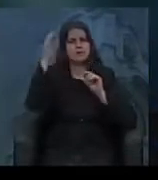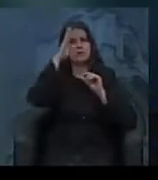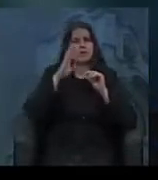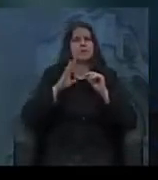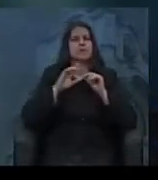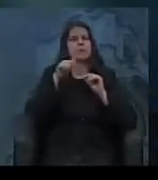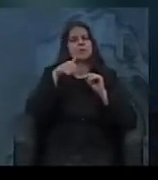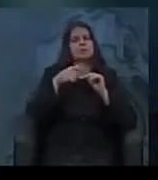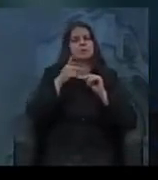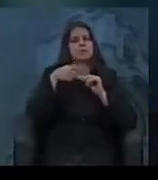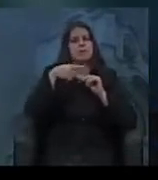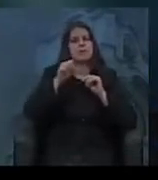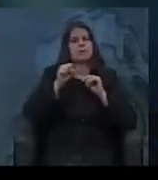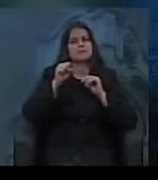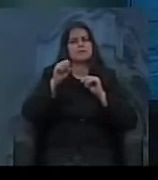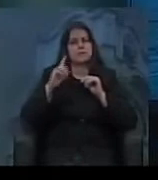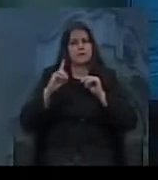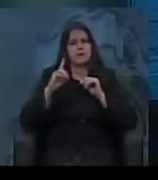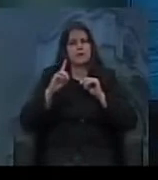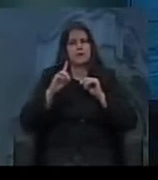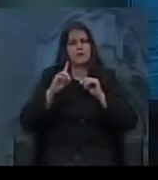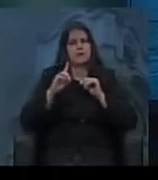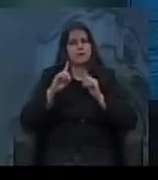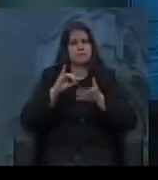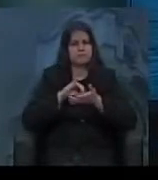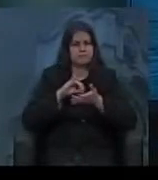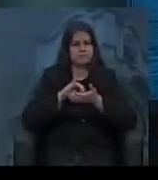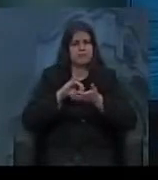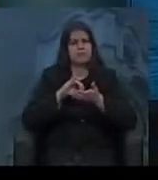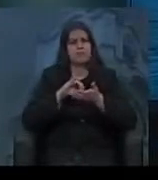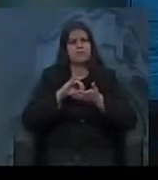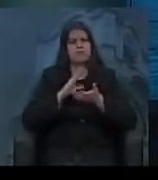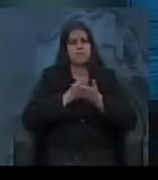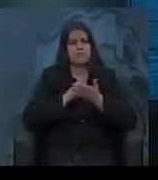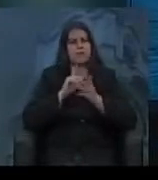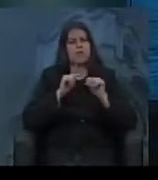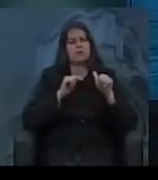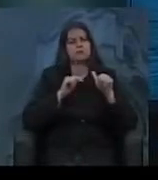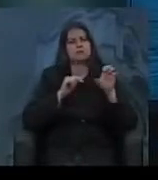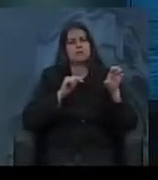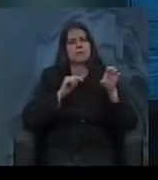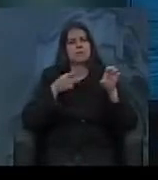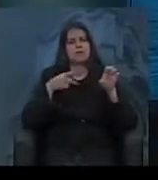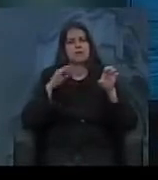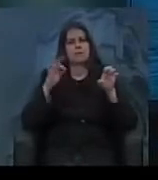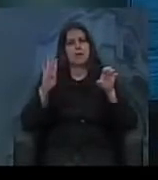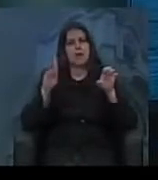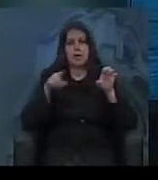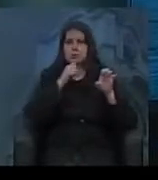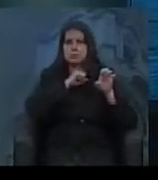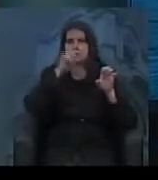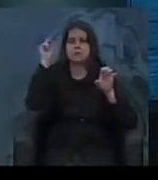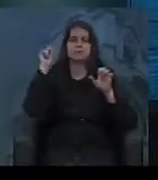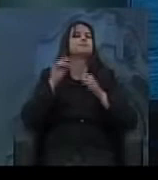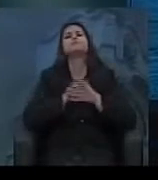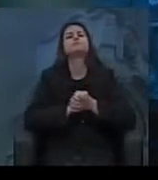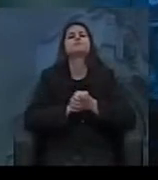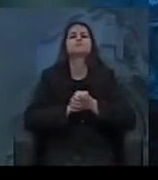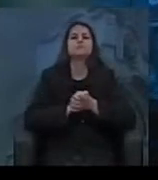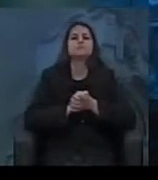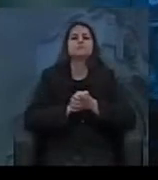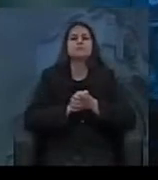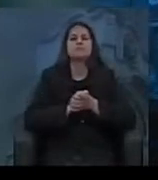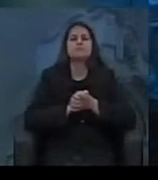o PSD. E, mais à esquerda, dentro do sistema capitalista, o PTB. O PTB é antigo, o Partido